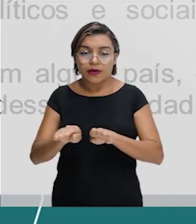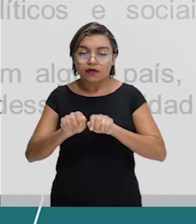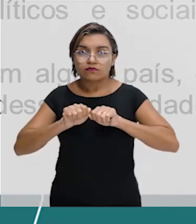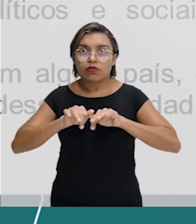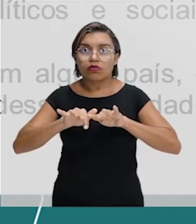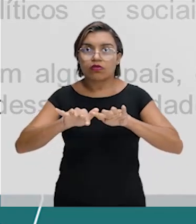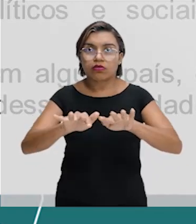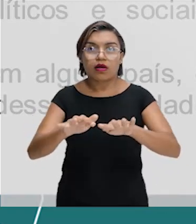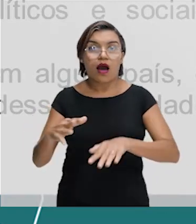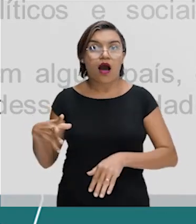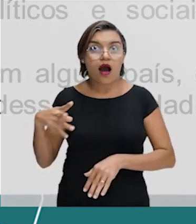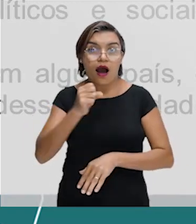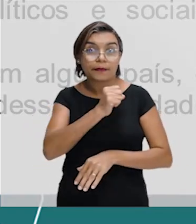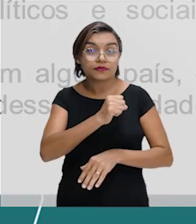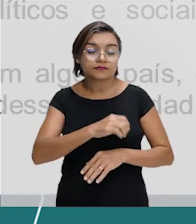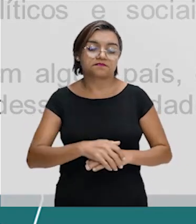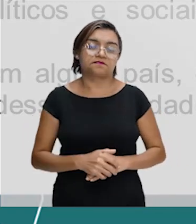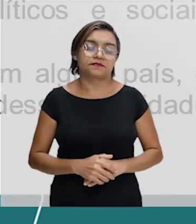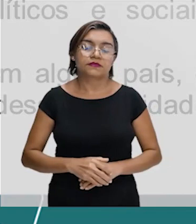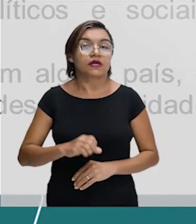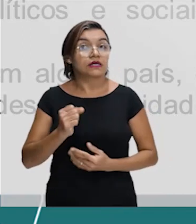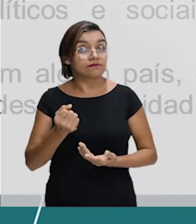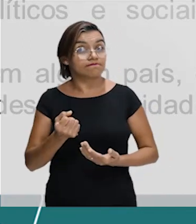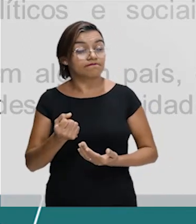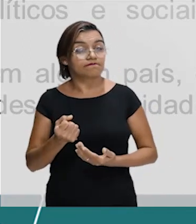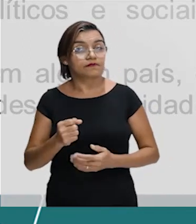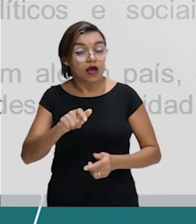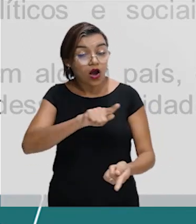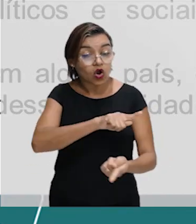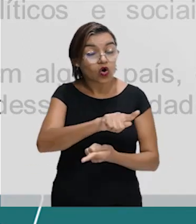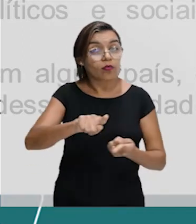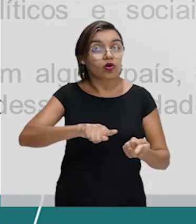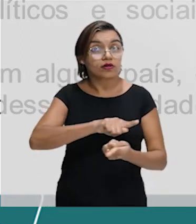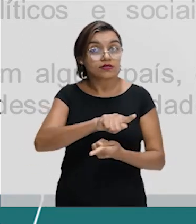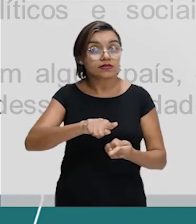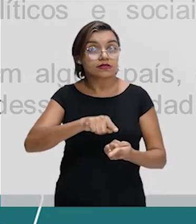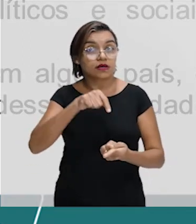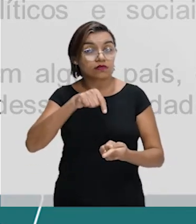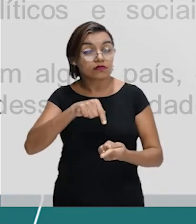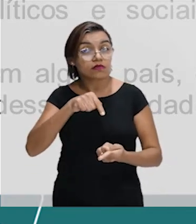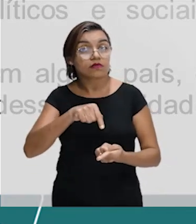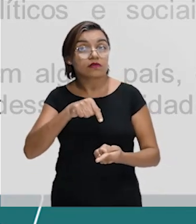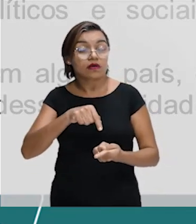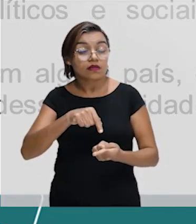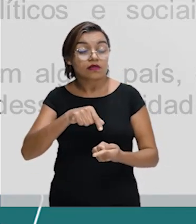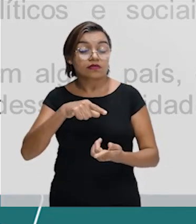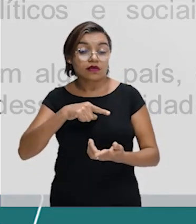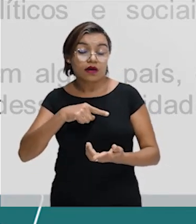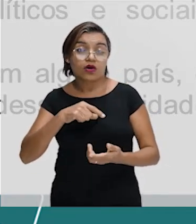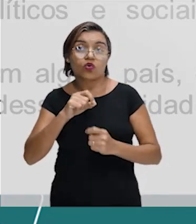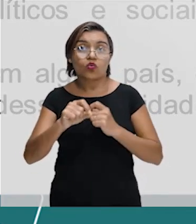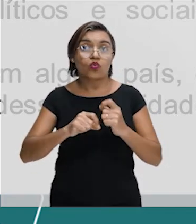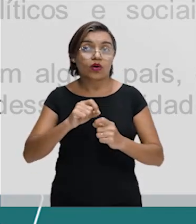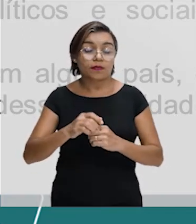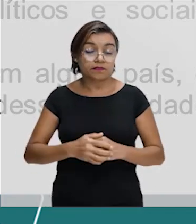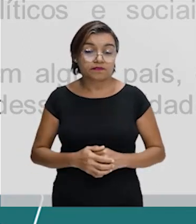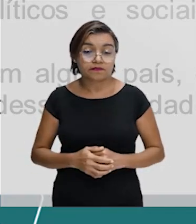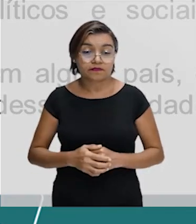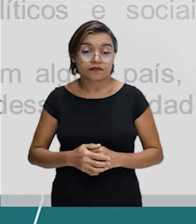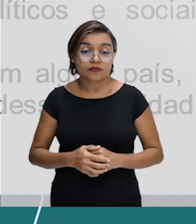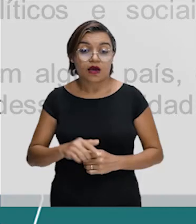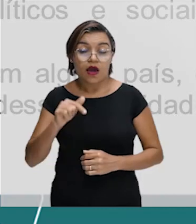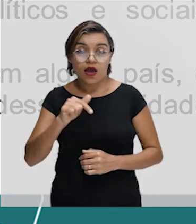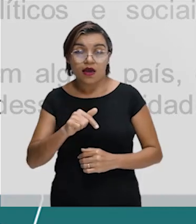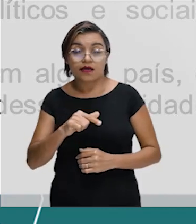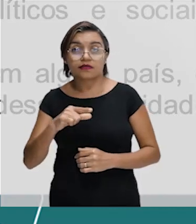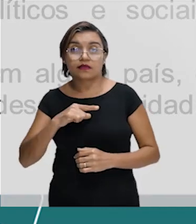Ora, galera, nós deixamos claro. A globalização tem suas desvantagens, mas também tem suas vantagens. E uma das vantagens da globalização é o maior